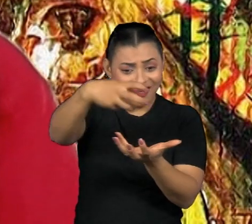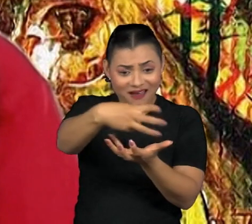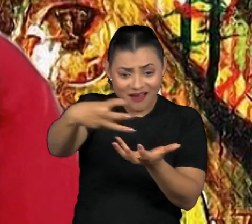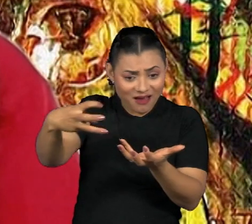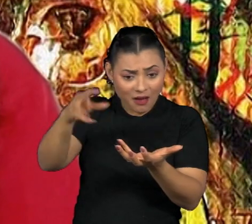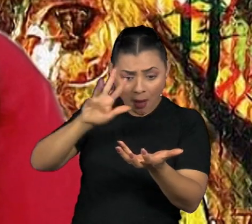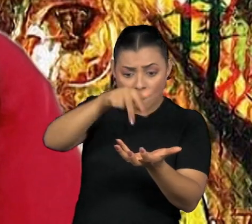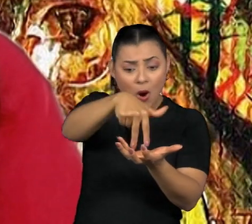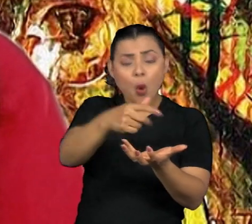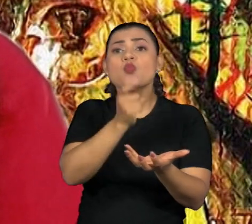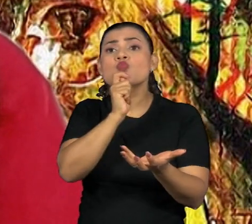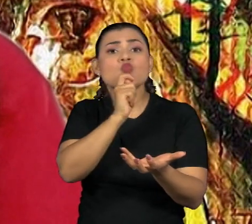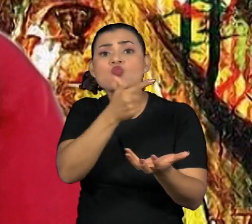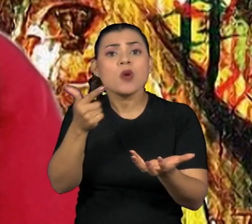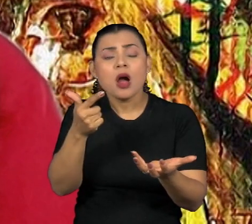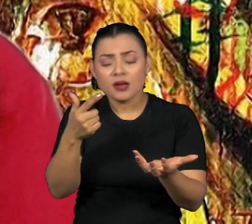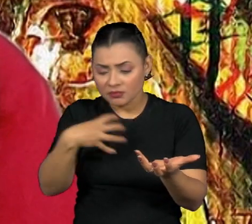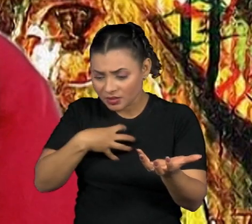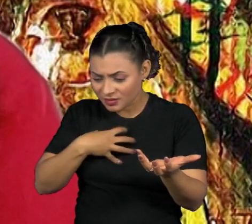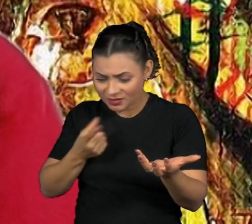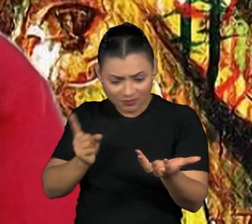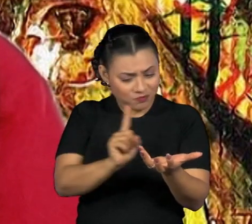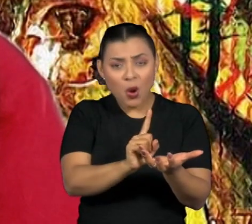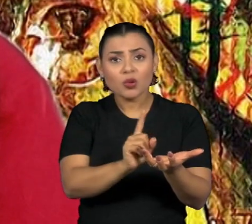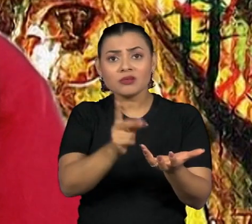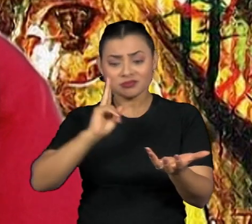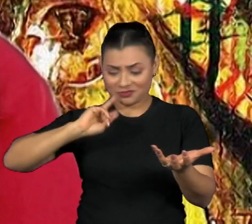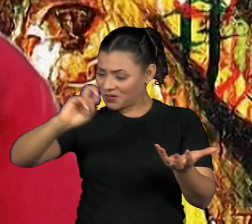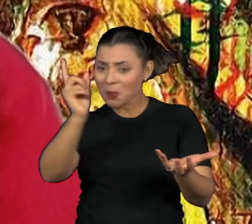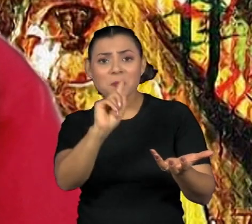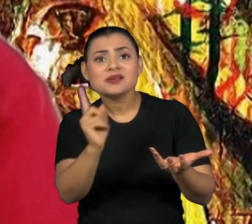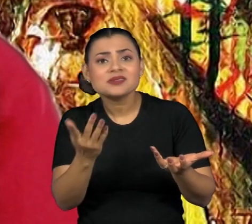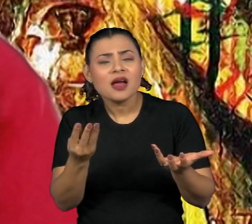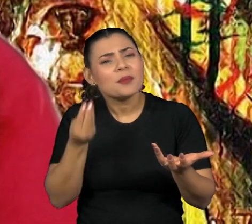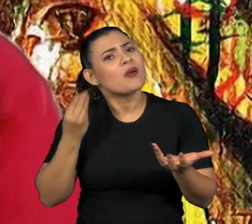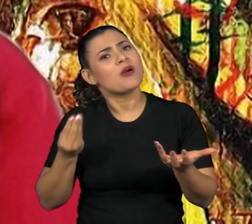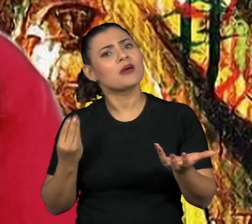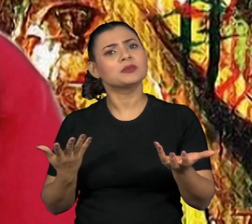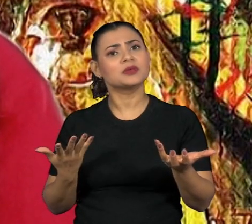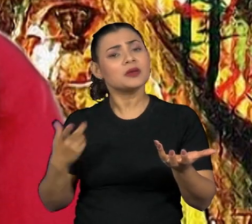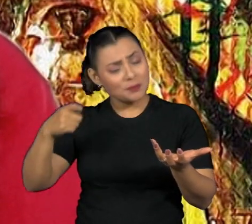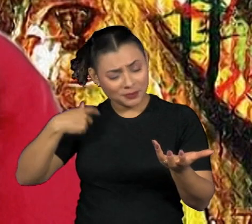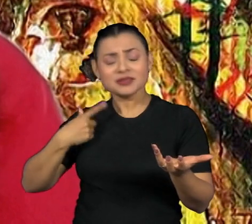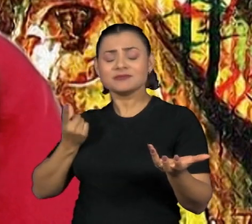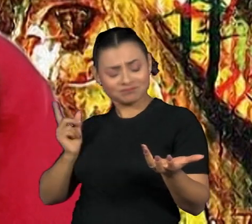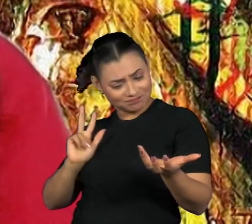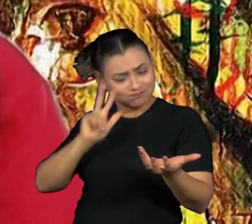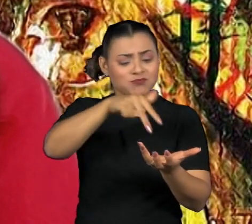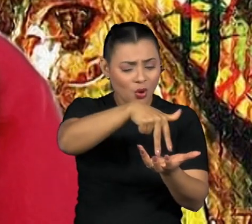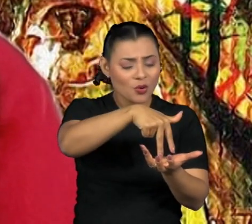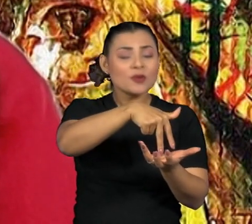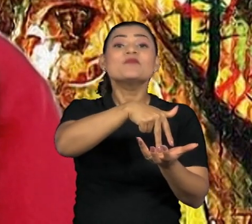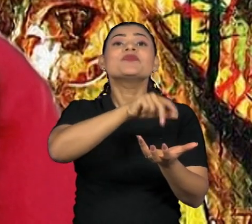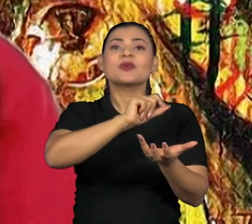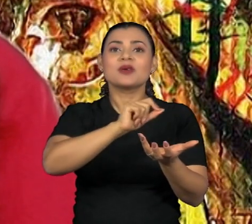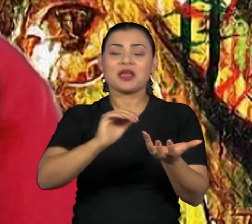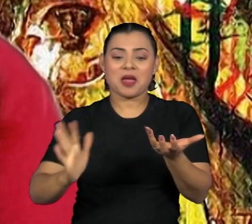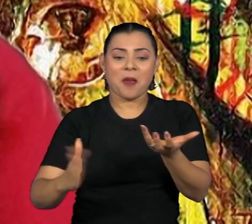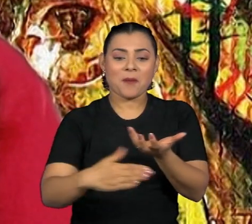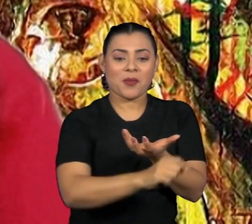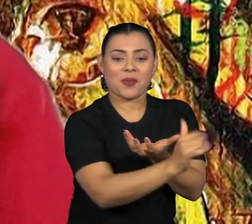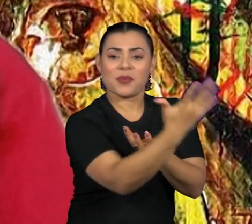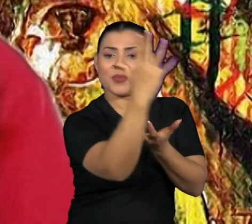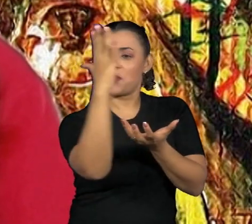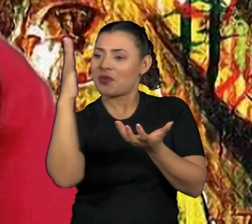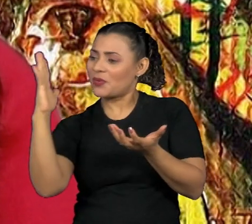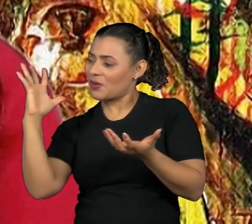ambiental, essa imersão da biodiversidade em você, né? Porque